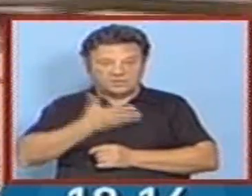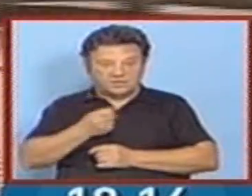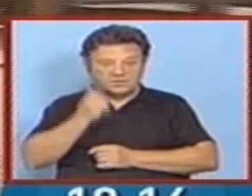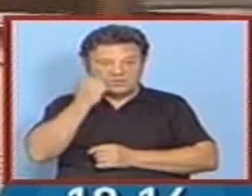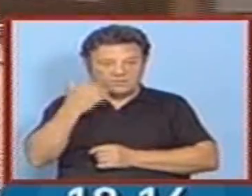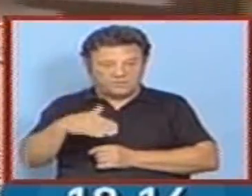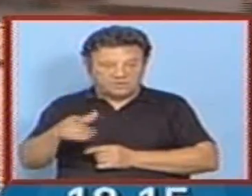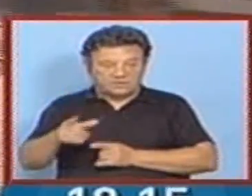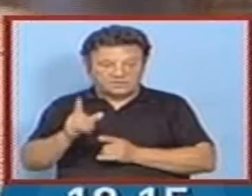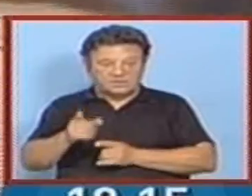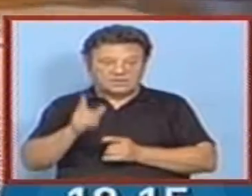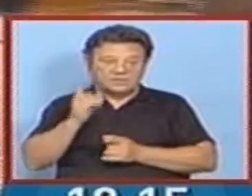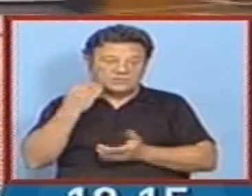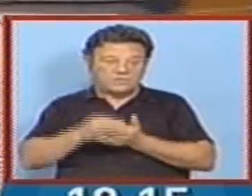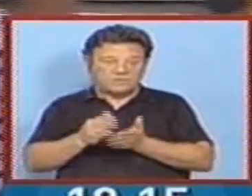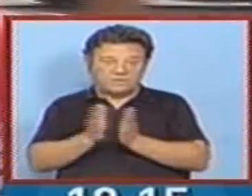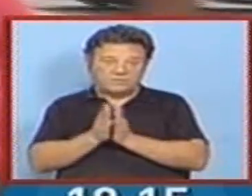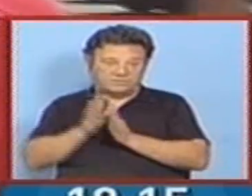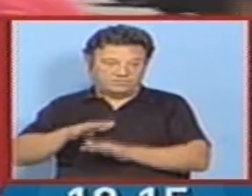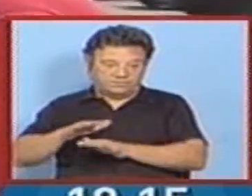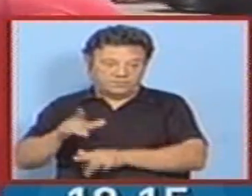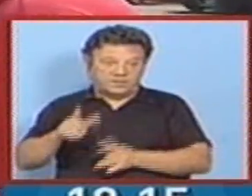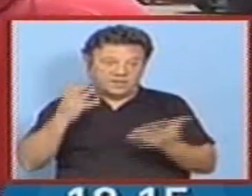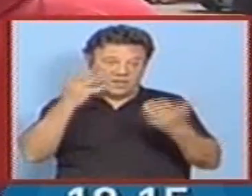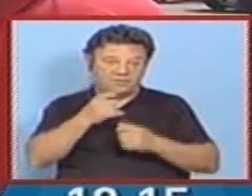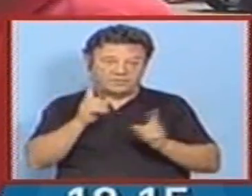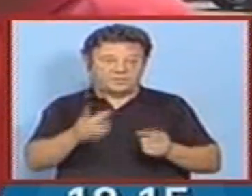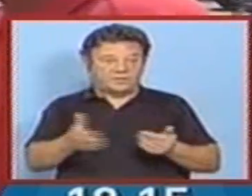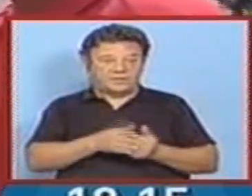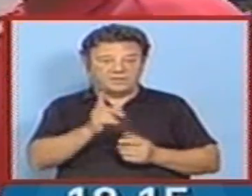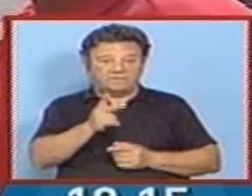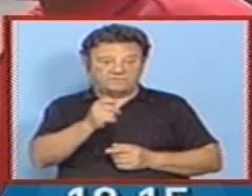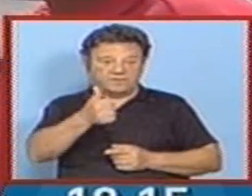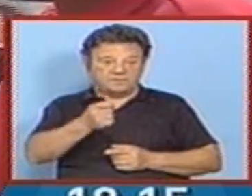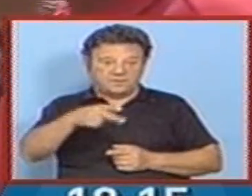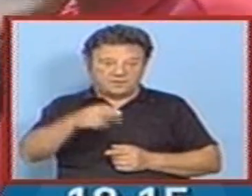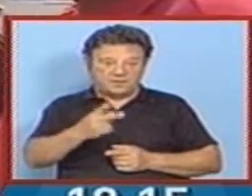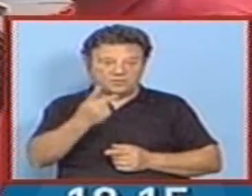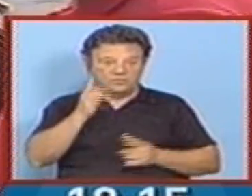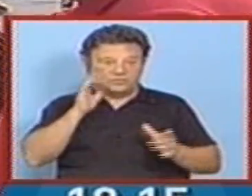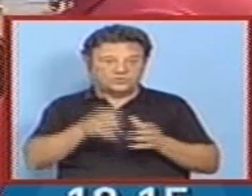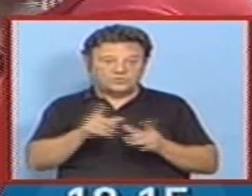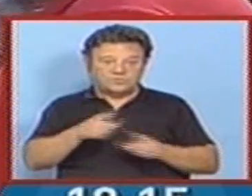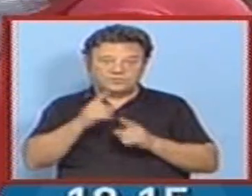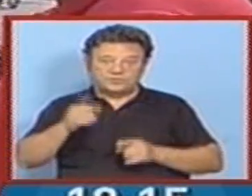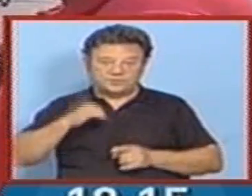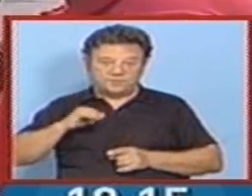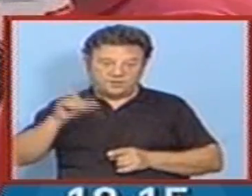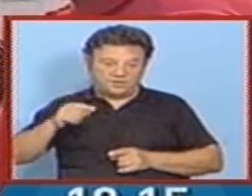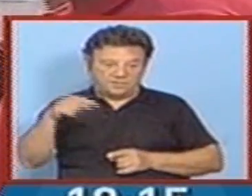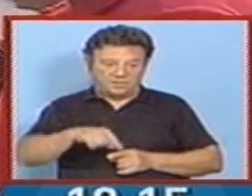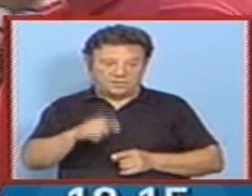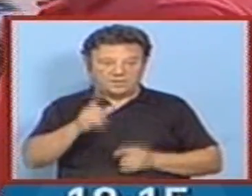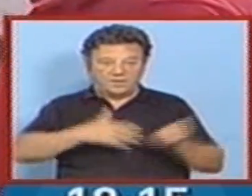Prostissão Solene e à noite para terminar a Verbena, com duas orquestras espanholas, também aqui no Larco Amões. É o baile. É o baile.